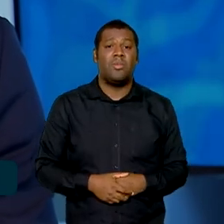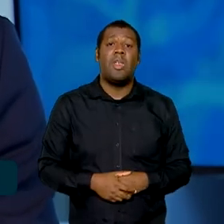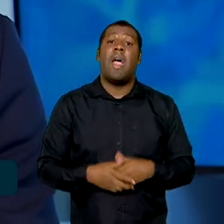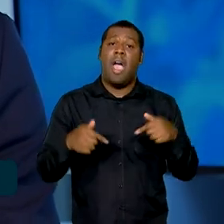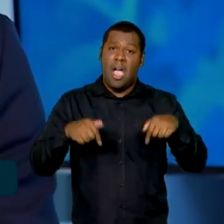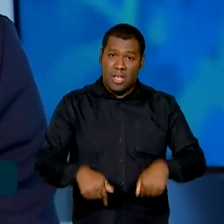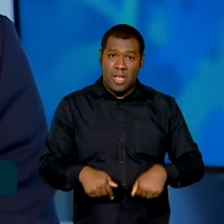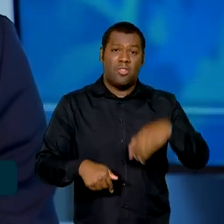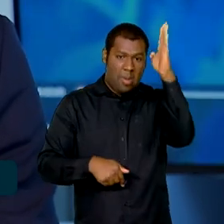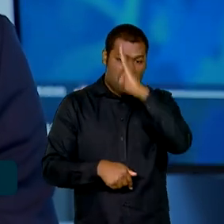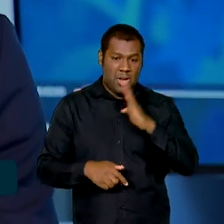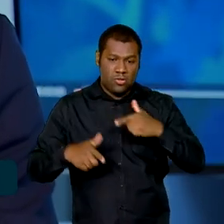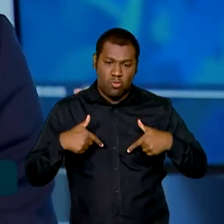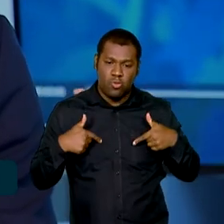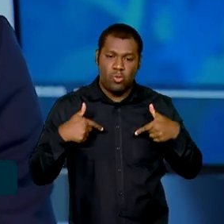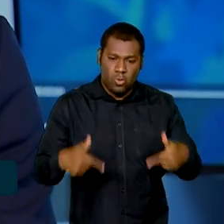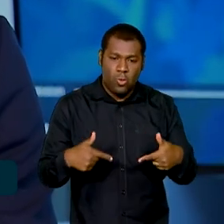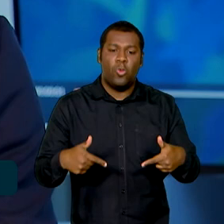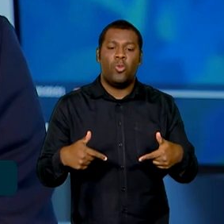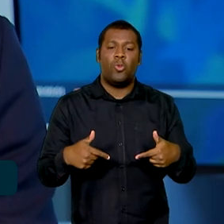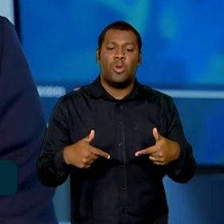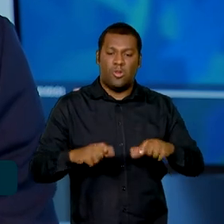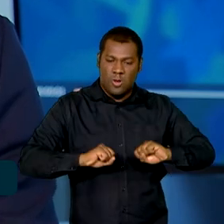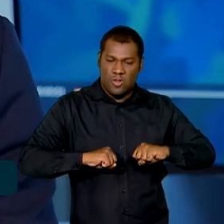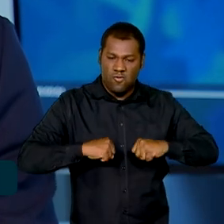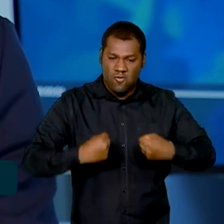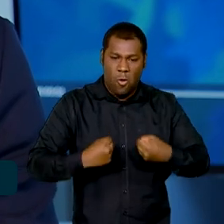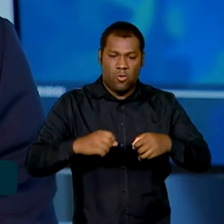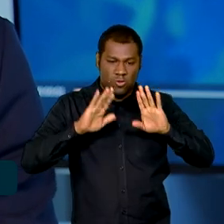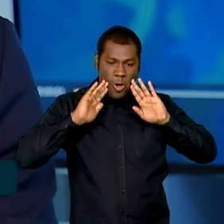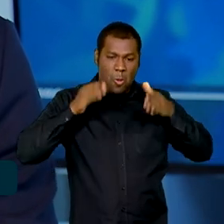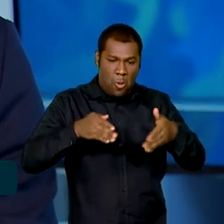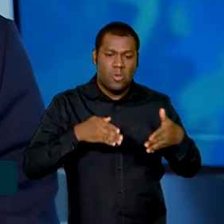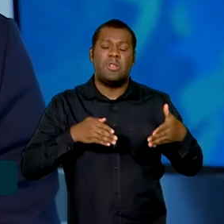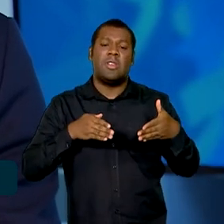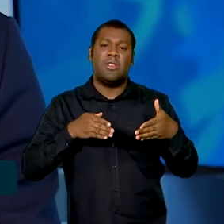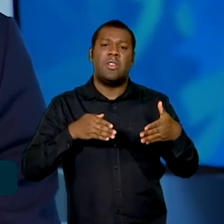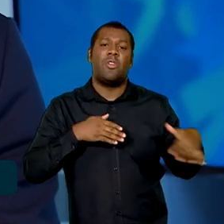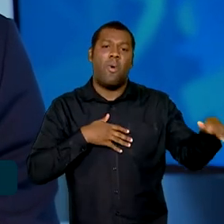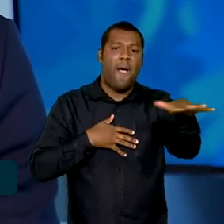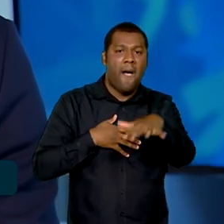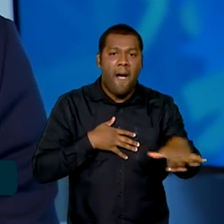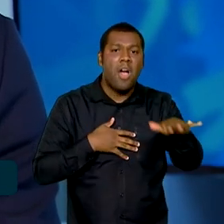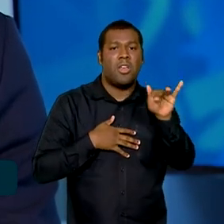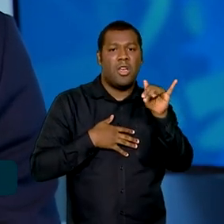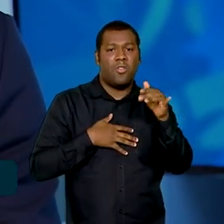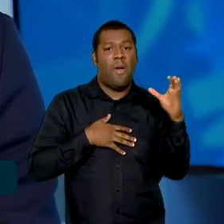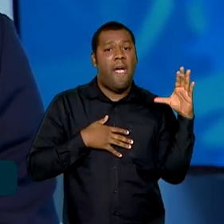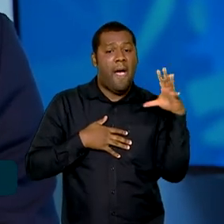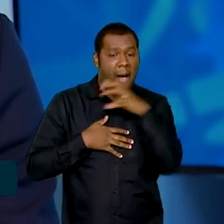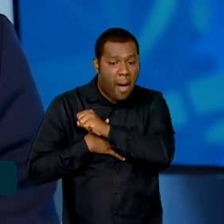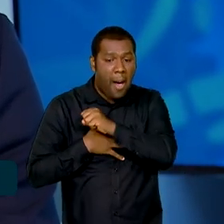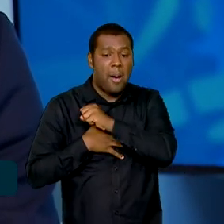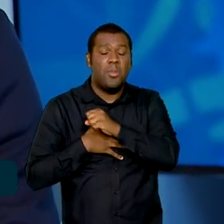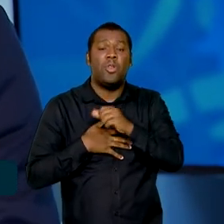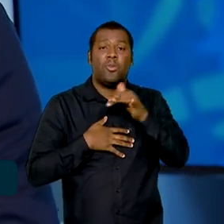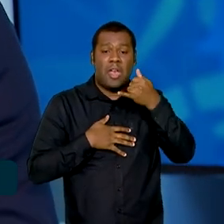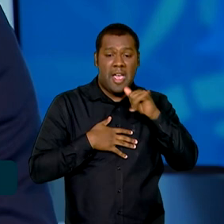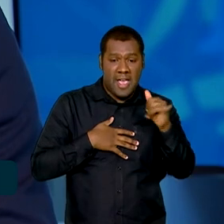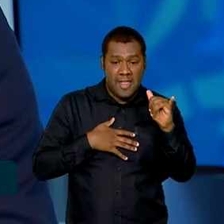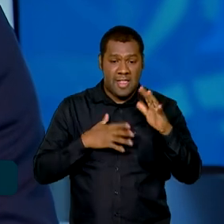enfrentar e trabalhar nessa primeira prioridade, que é acelerar e reduzir o